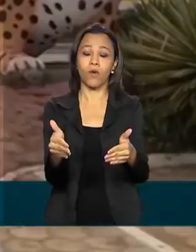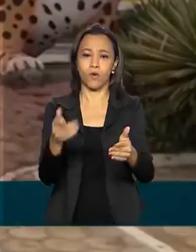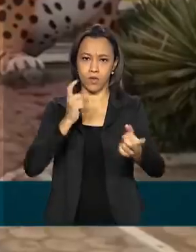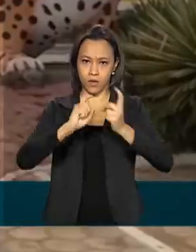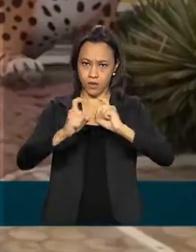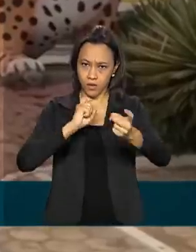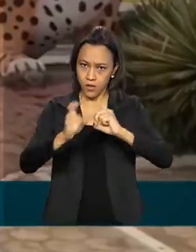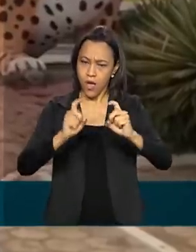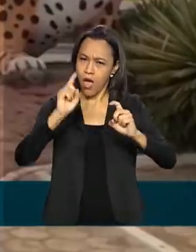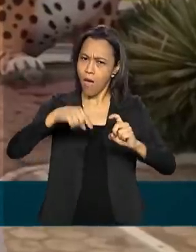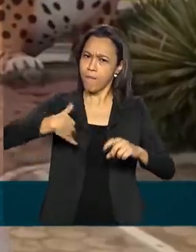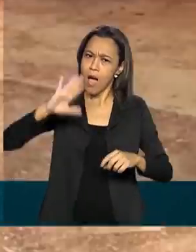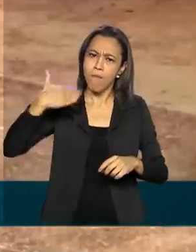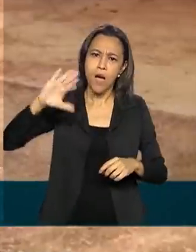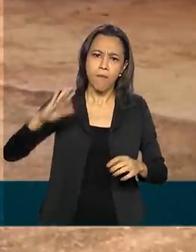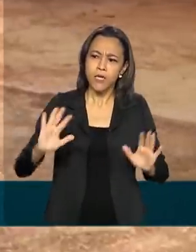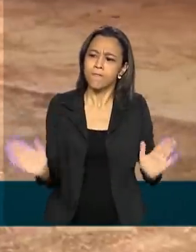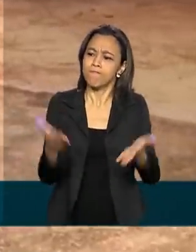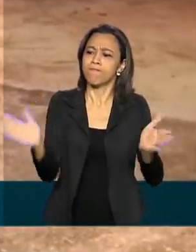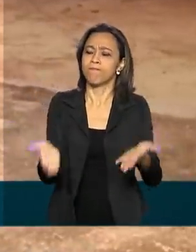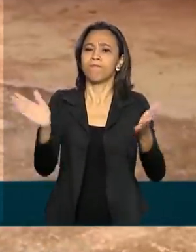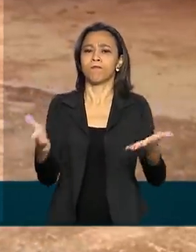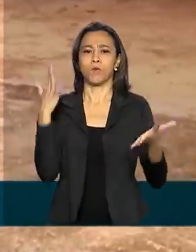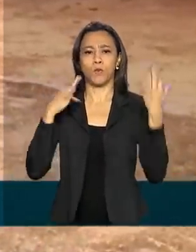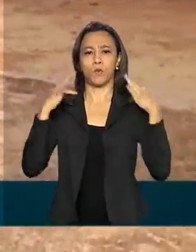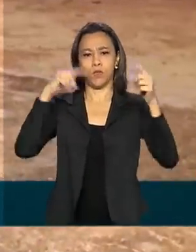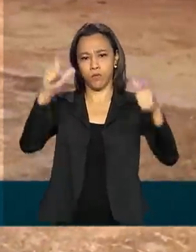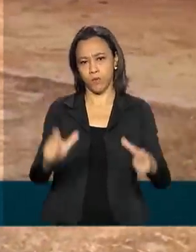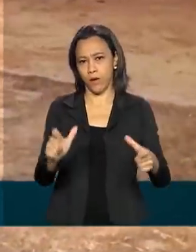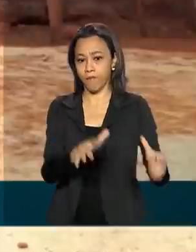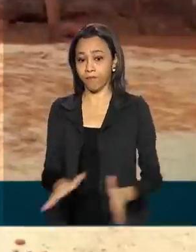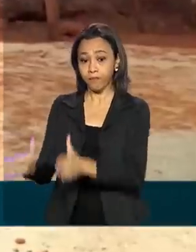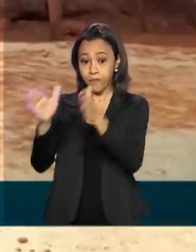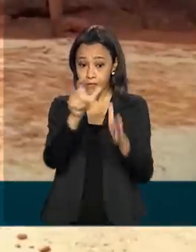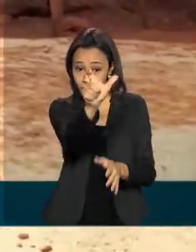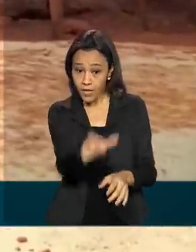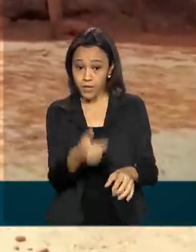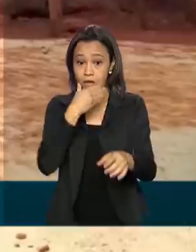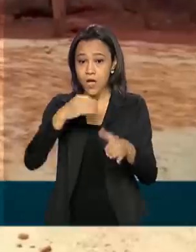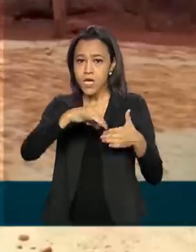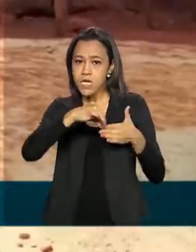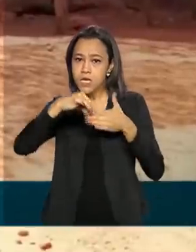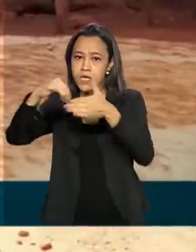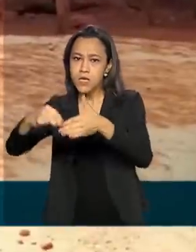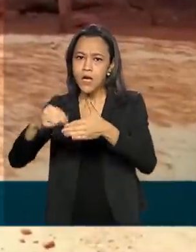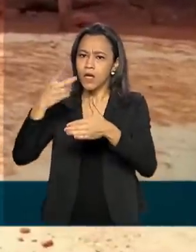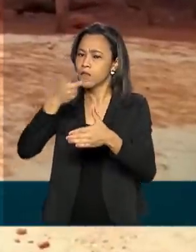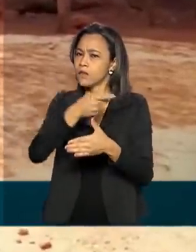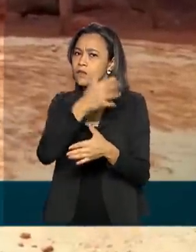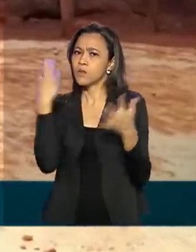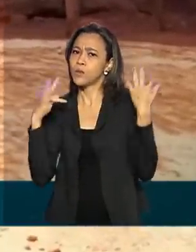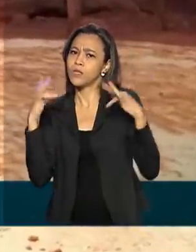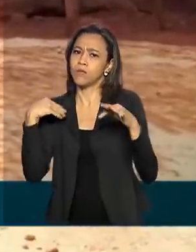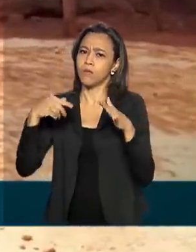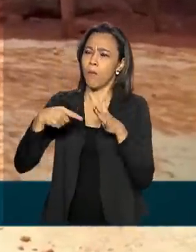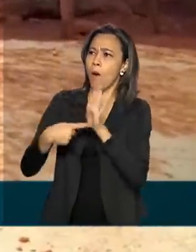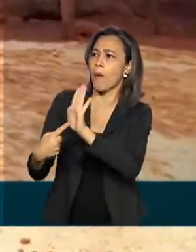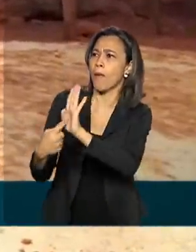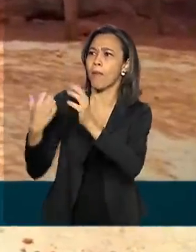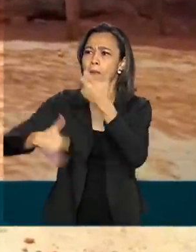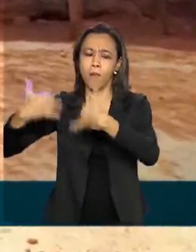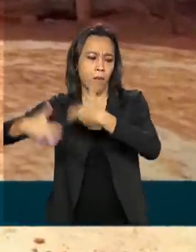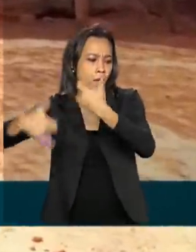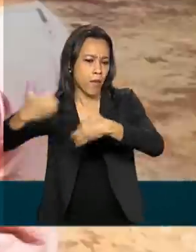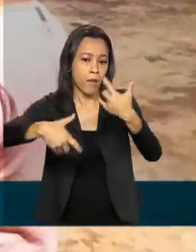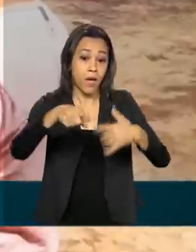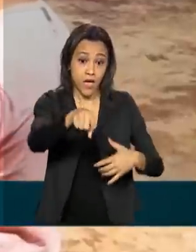é cada vez mais alavancar o turismo. Eduardo, que trabalha como guia turístico no Parque Nacional da Serra da Capivara, acredita que os repasses